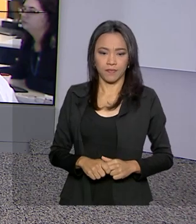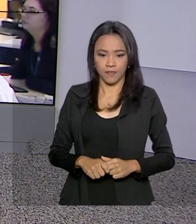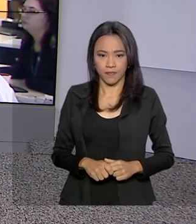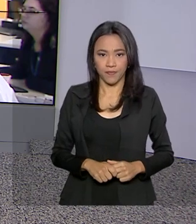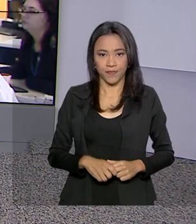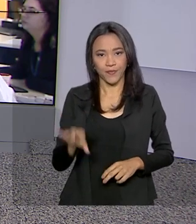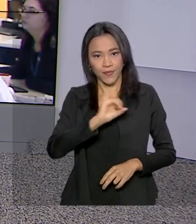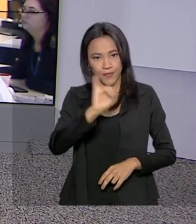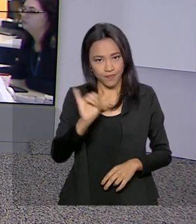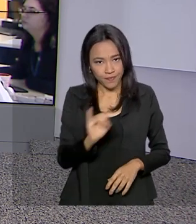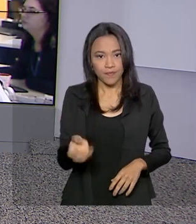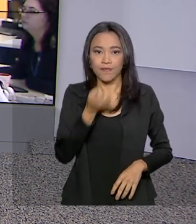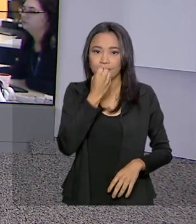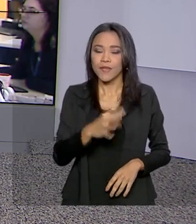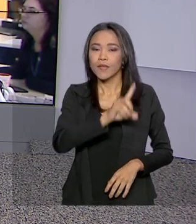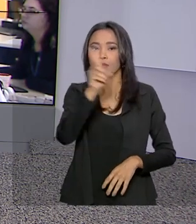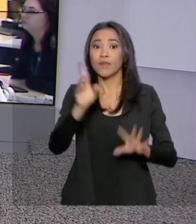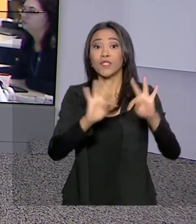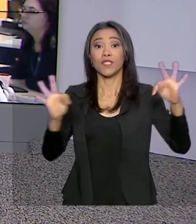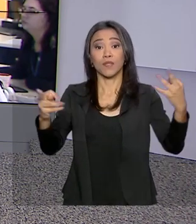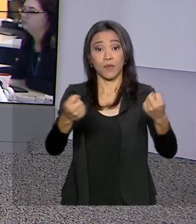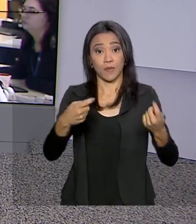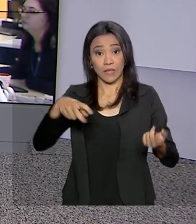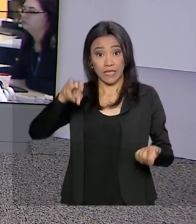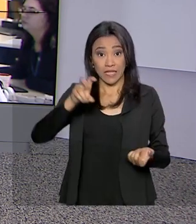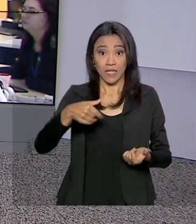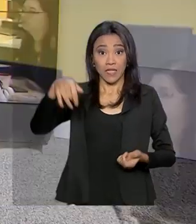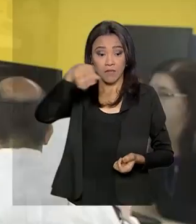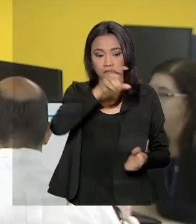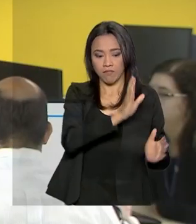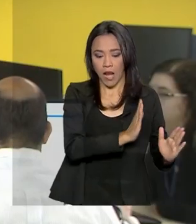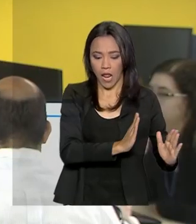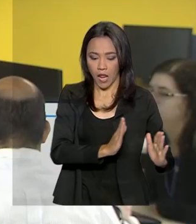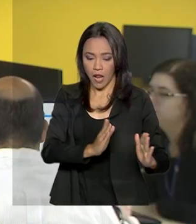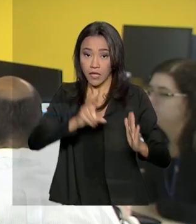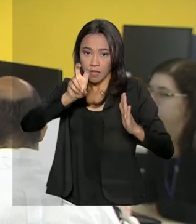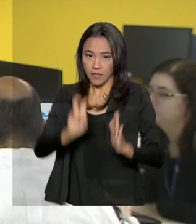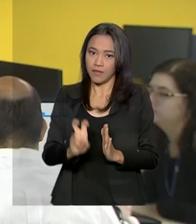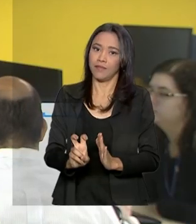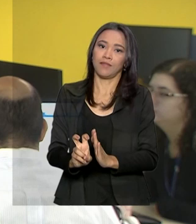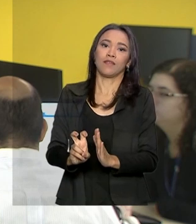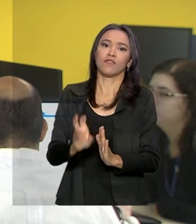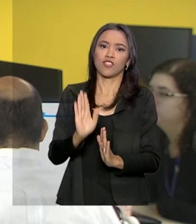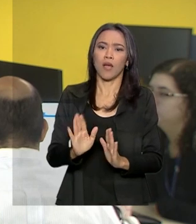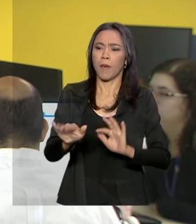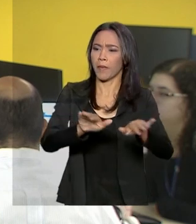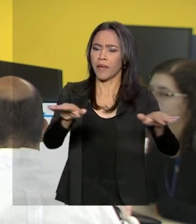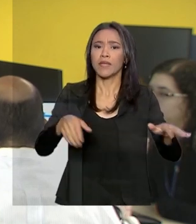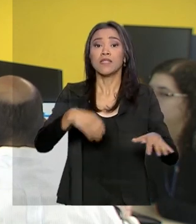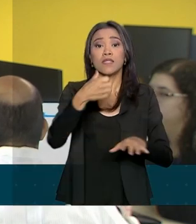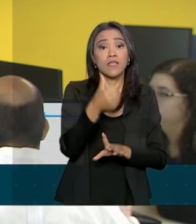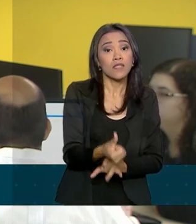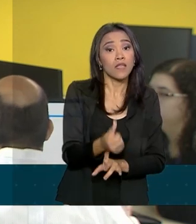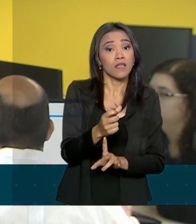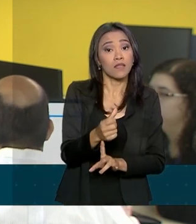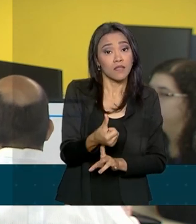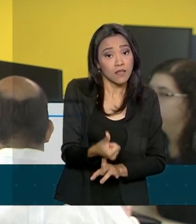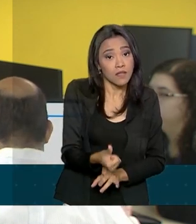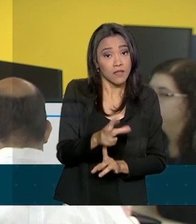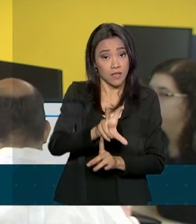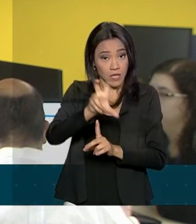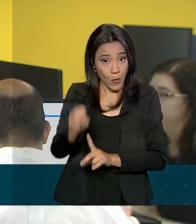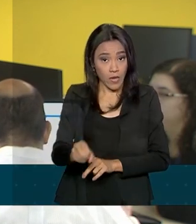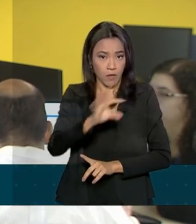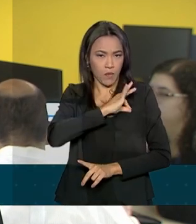Oi Renata, bom dia para você, bom dia a todos. Nessa quinta fase da operação estão sendo mobilizados 656 agentes, entre